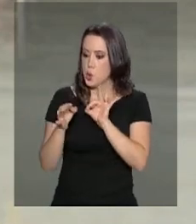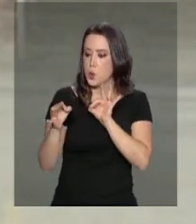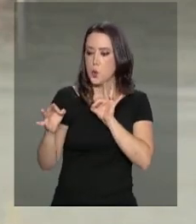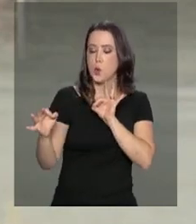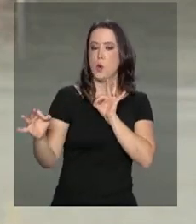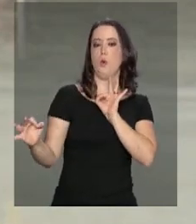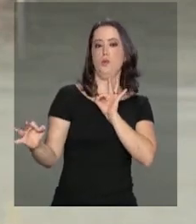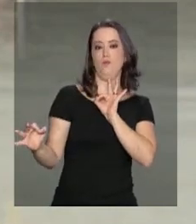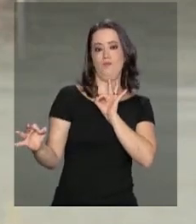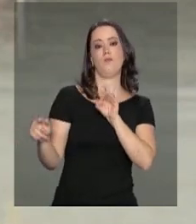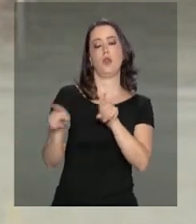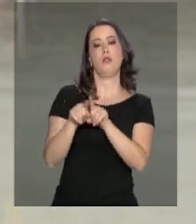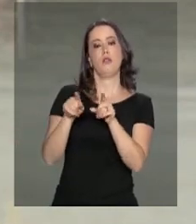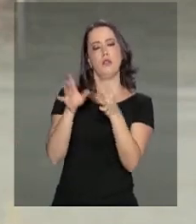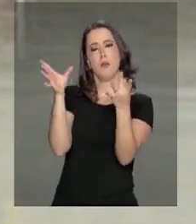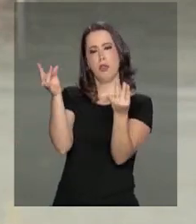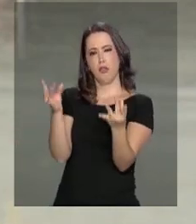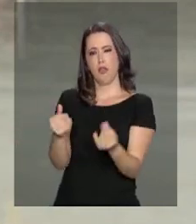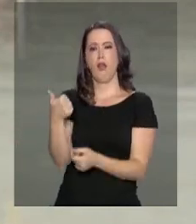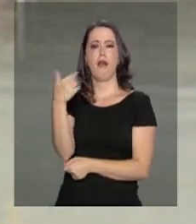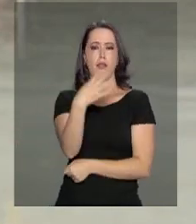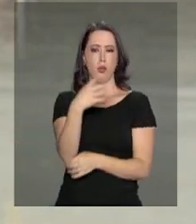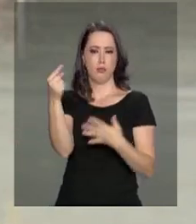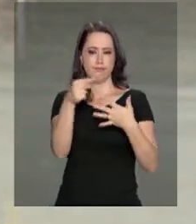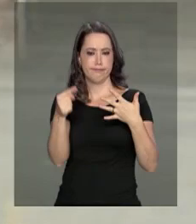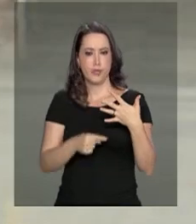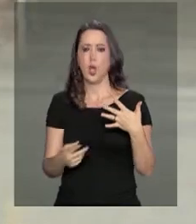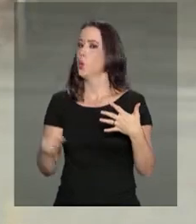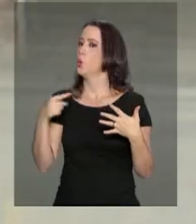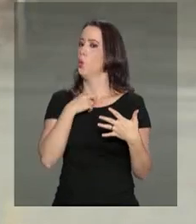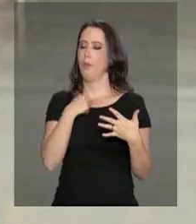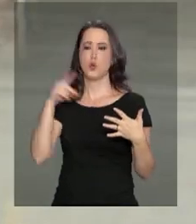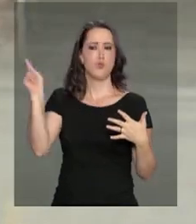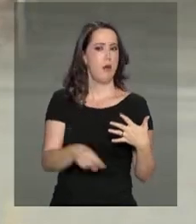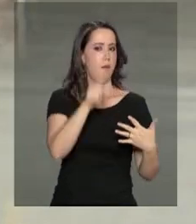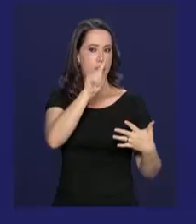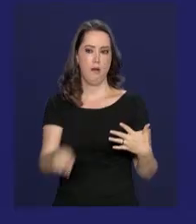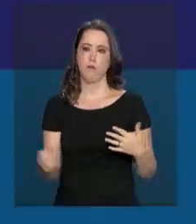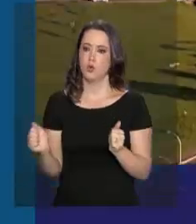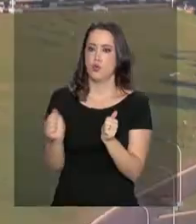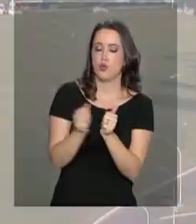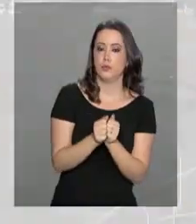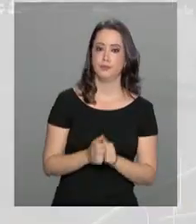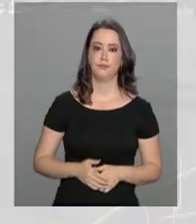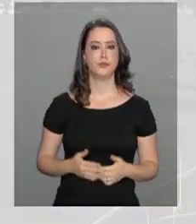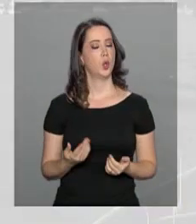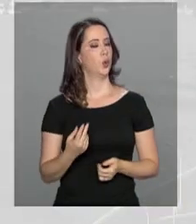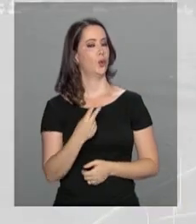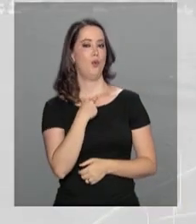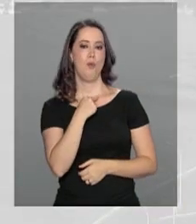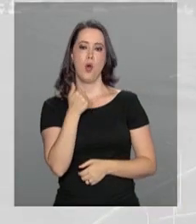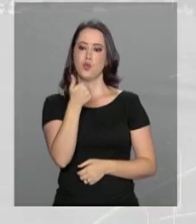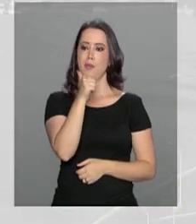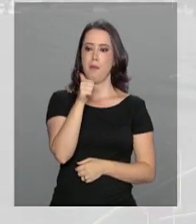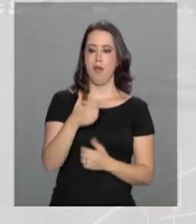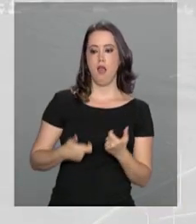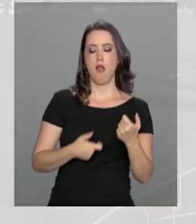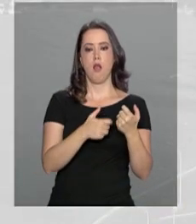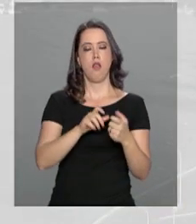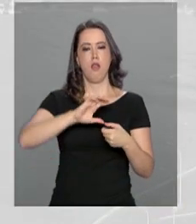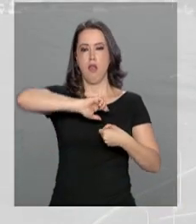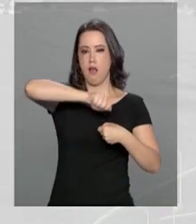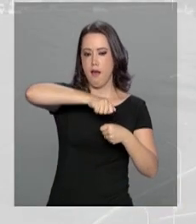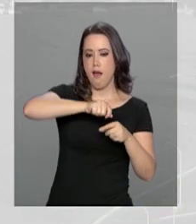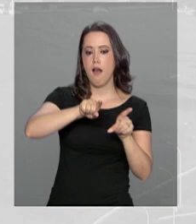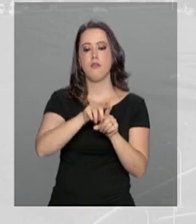foi divulgado uma lista com 14 itens proibidos de serem levados para a festa. Bebidas alcoólicas, garrafas, guarda